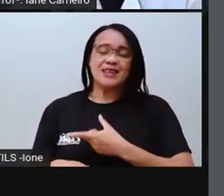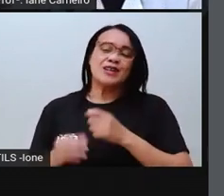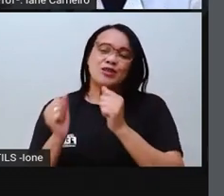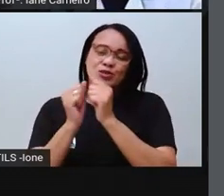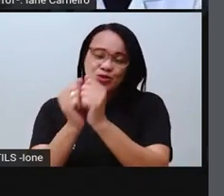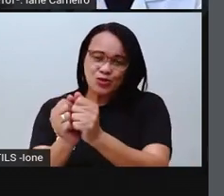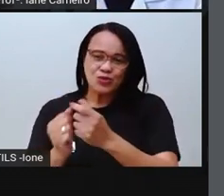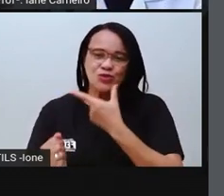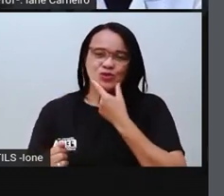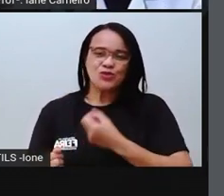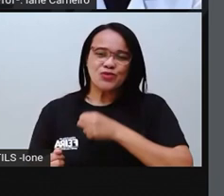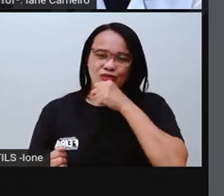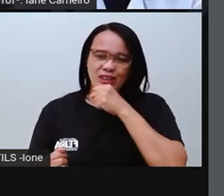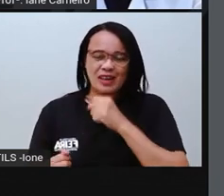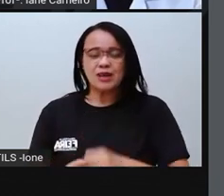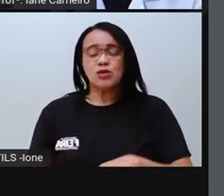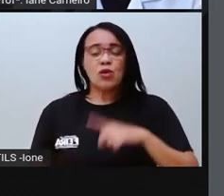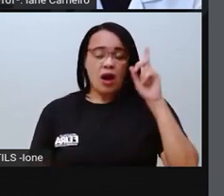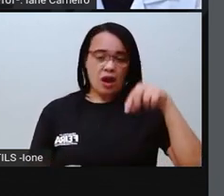de fato.